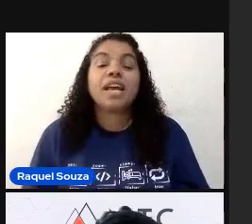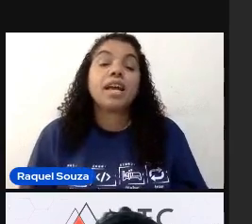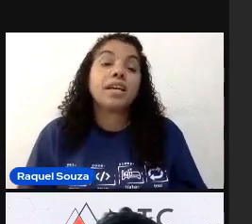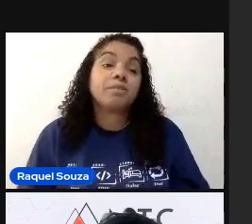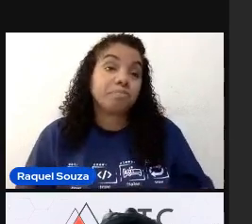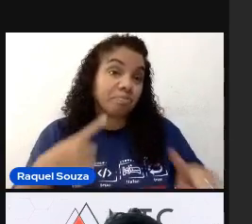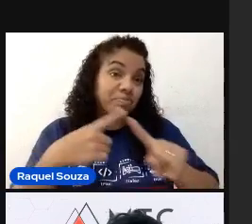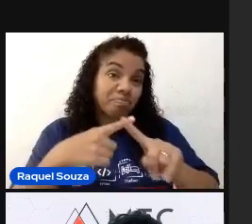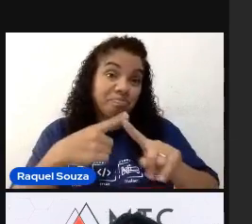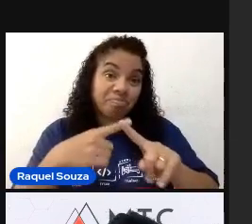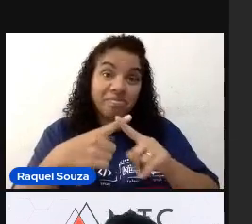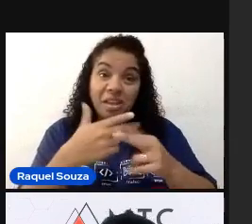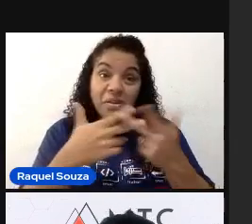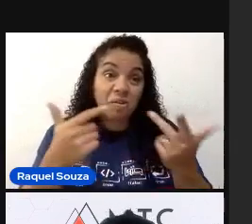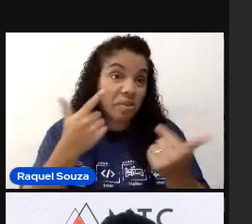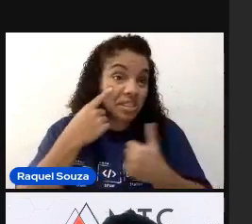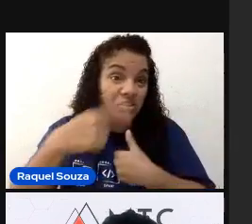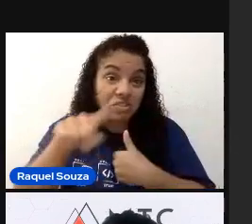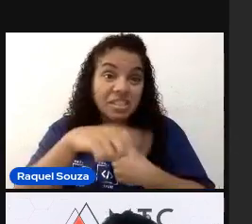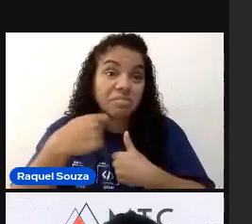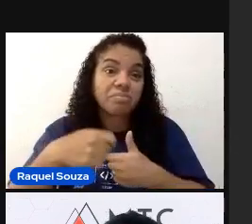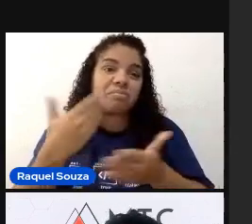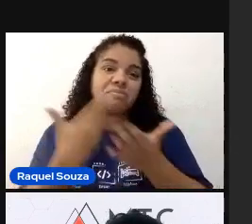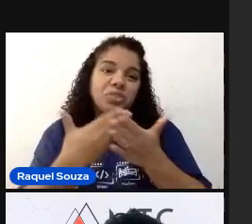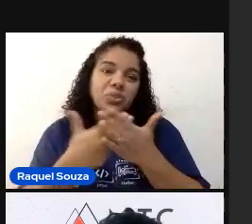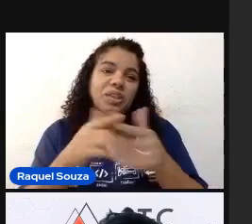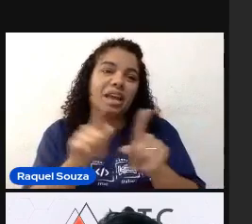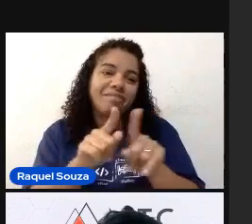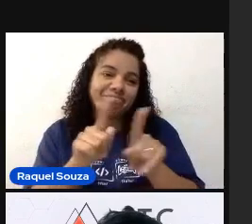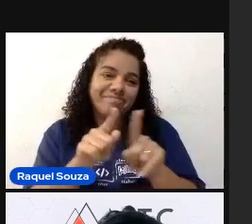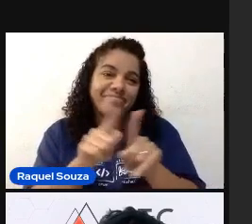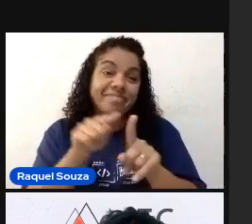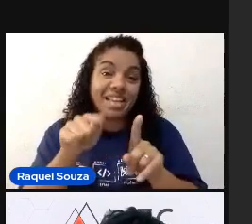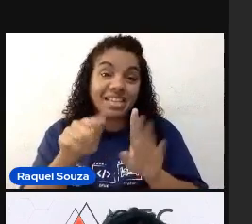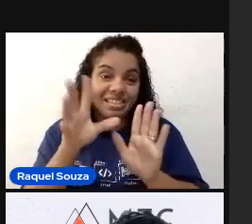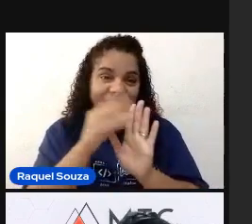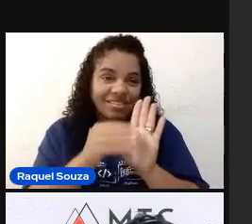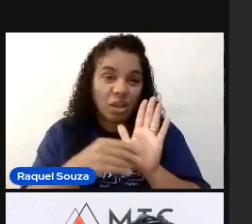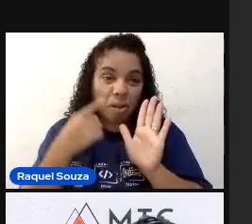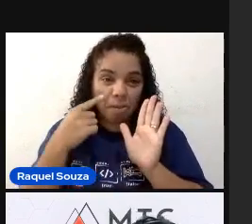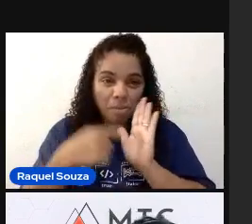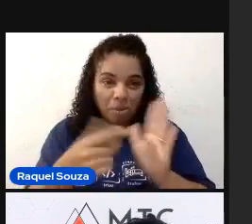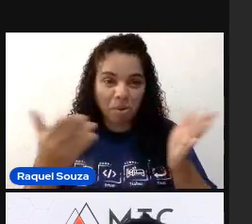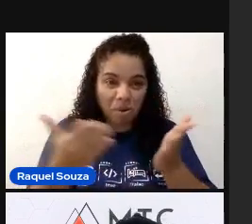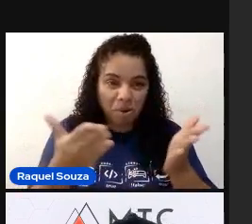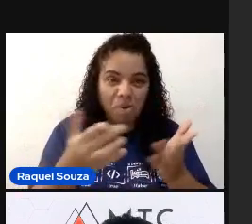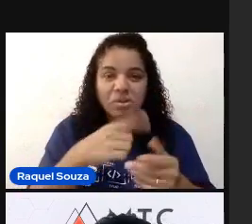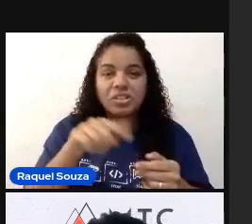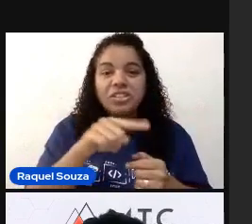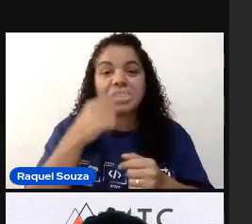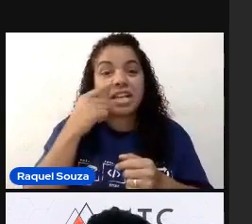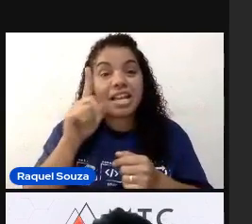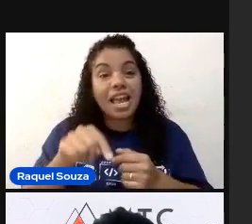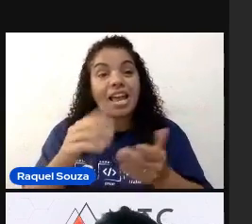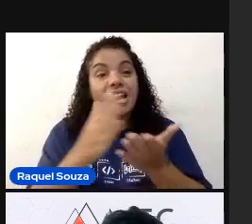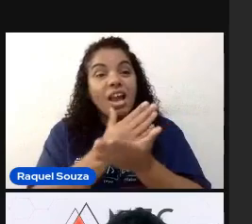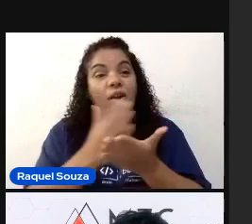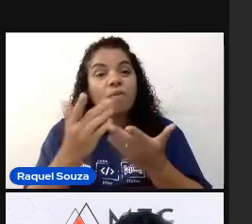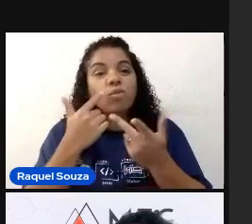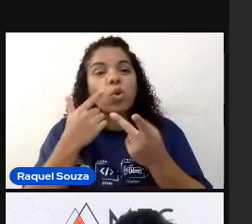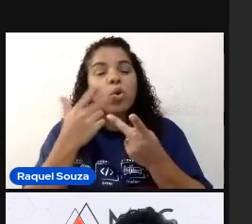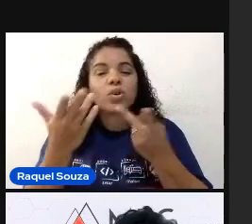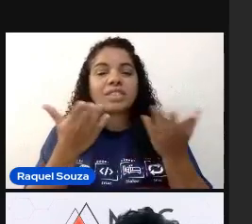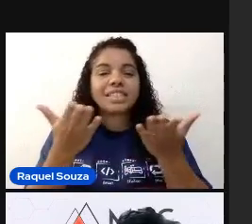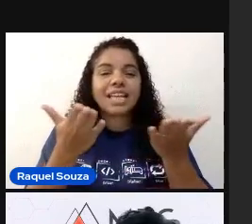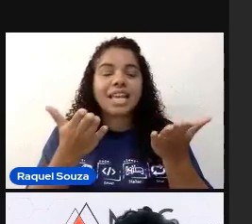Porque é uma coisa, assim, que vocês têm que estudar também. Esse conteúdo que eu mostrei hoje, assim, é alguns caminhos que vocês podem pegar,